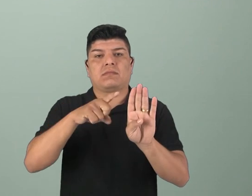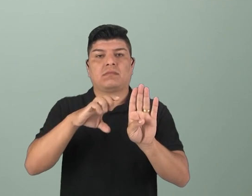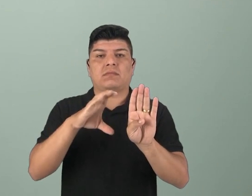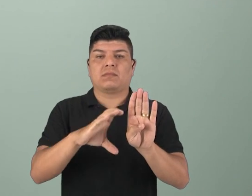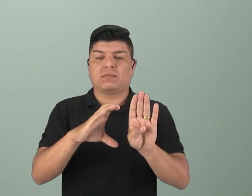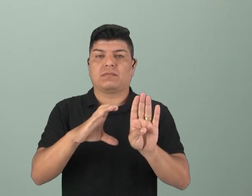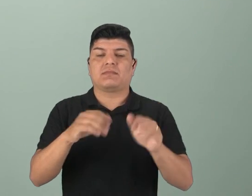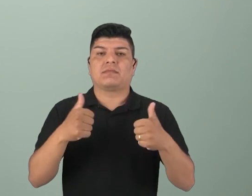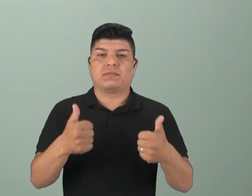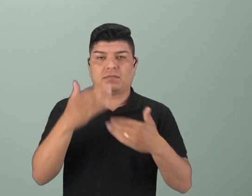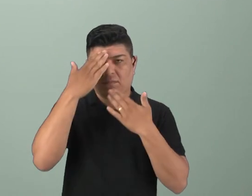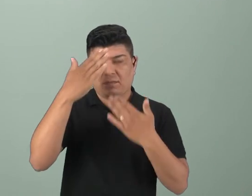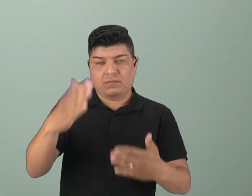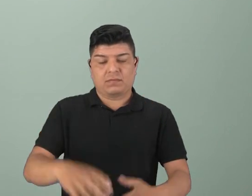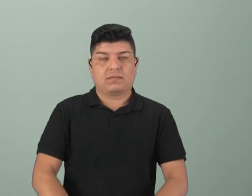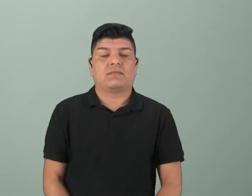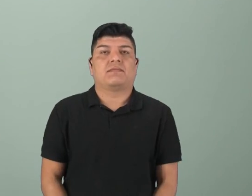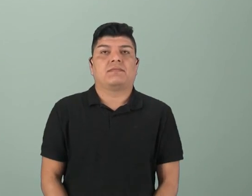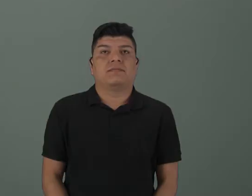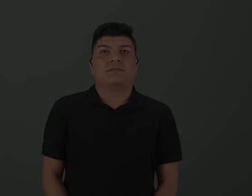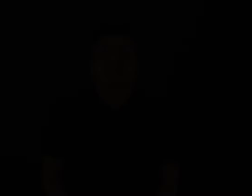a nossa plataforma Eduque. Obrigada.